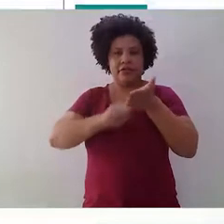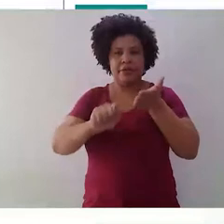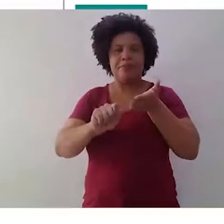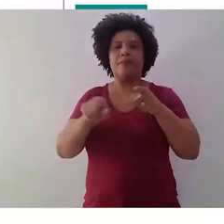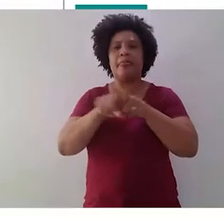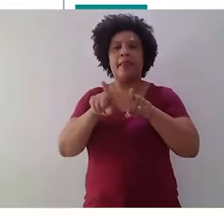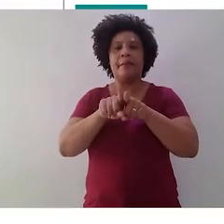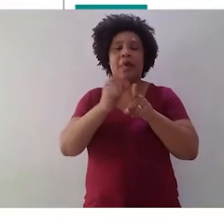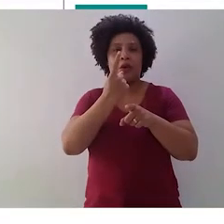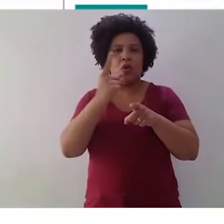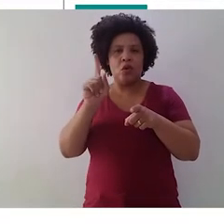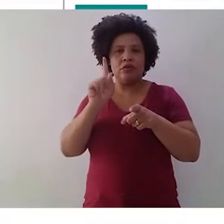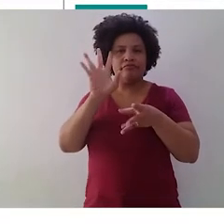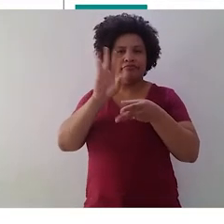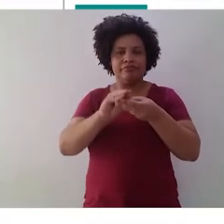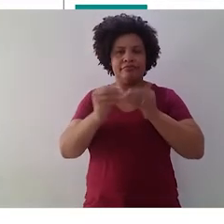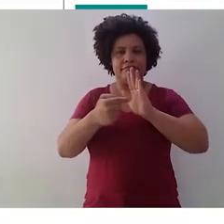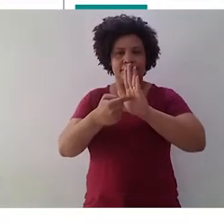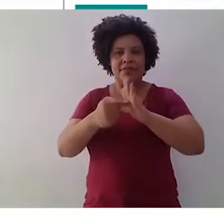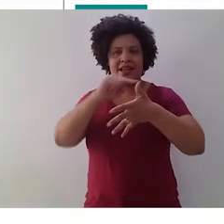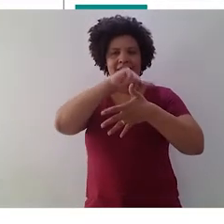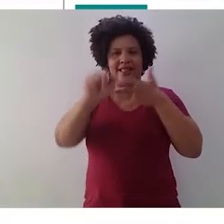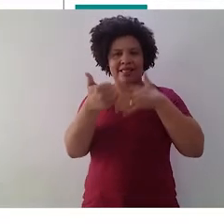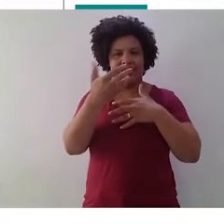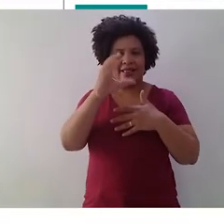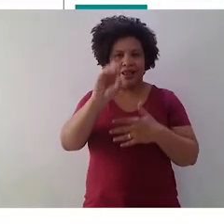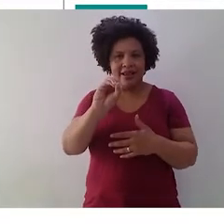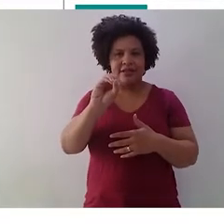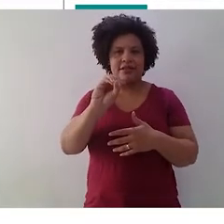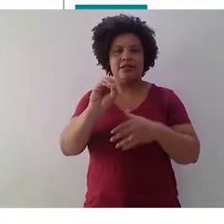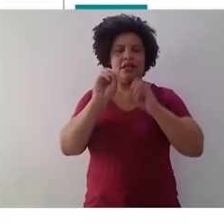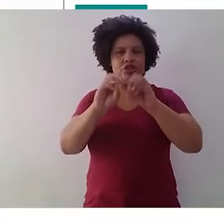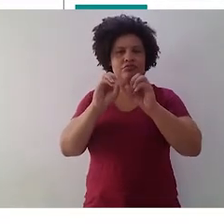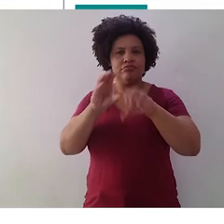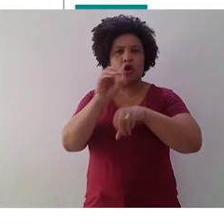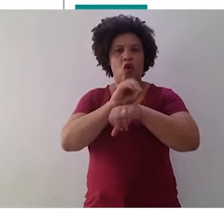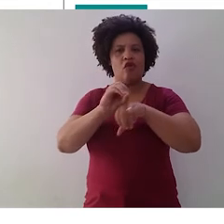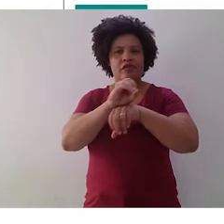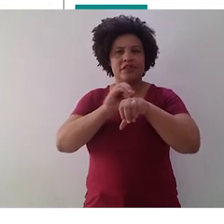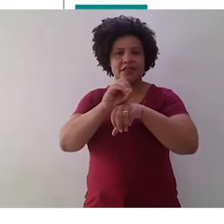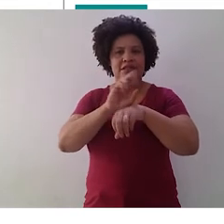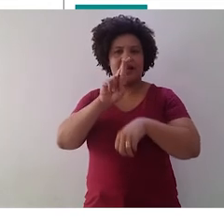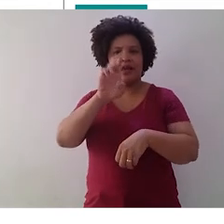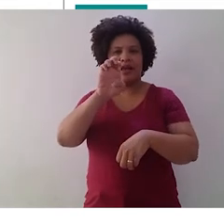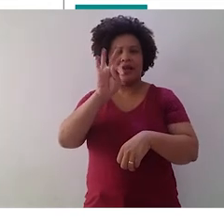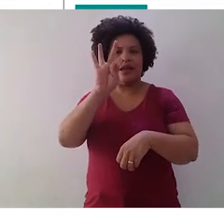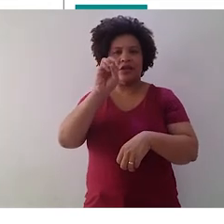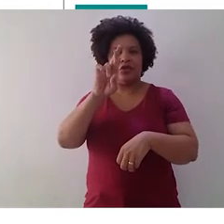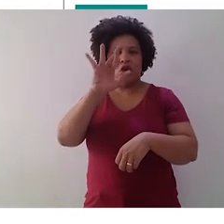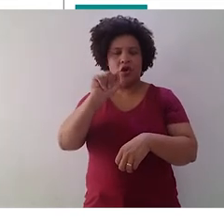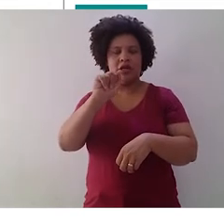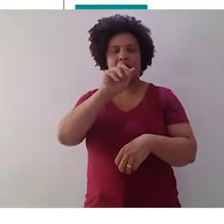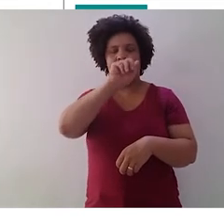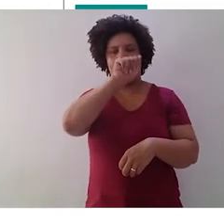questão que nós queremos abordar nesses dez itens que ministramos na oficina na Academia Mineira de Letras é a